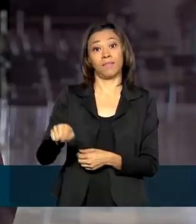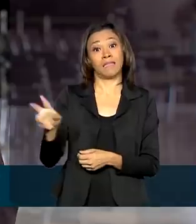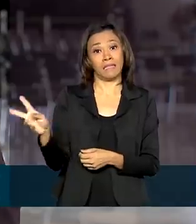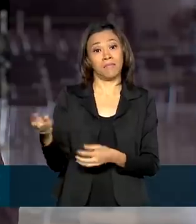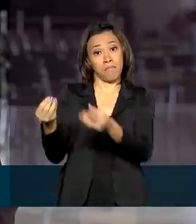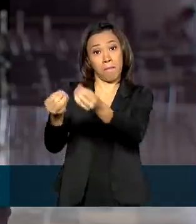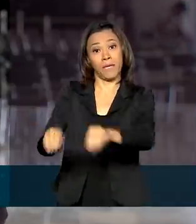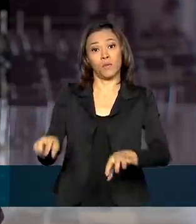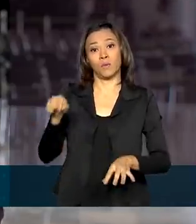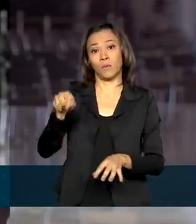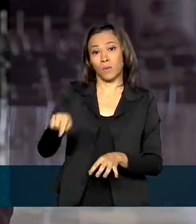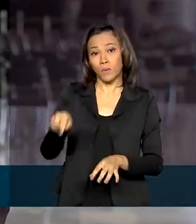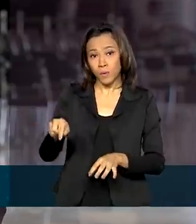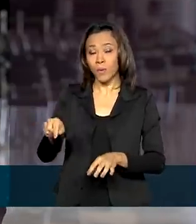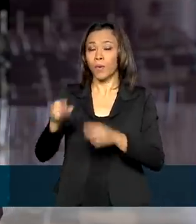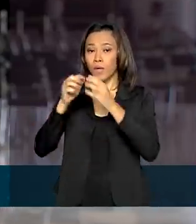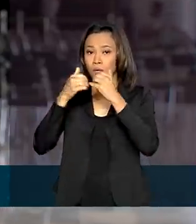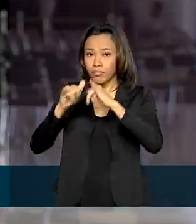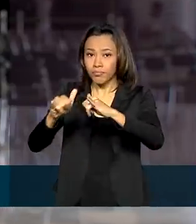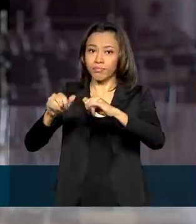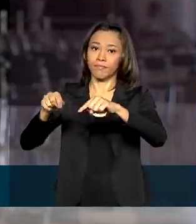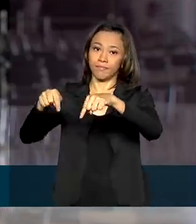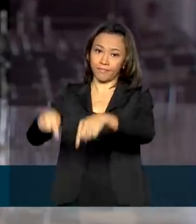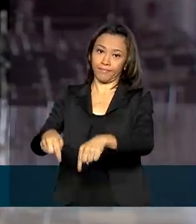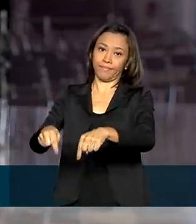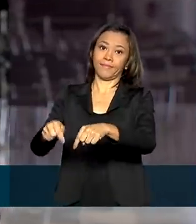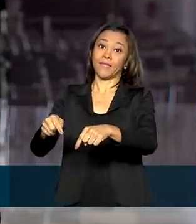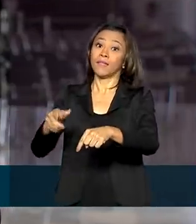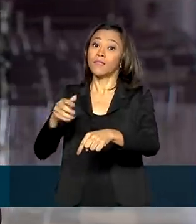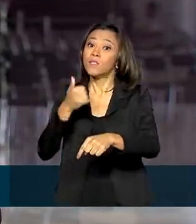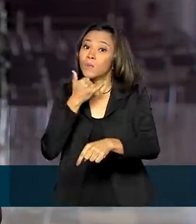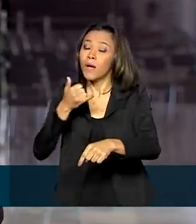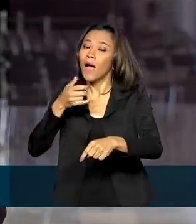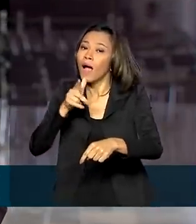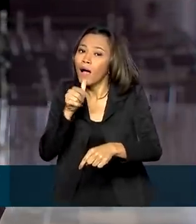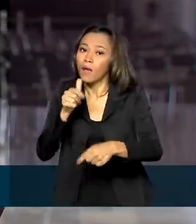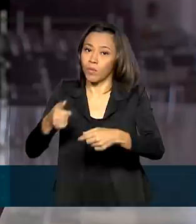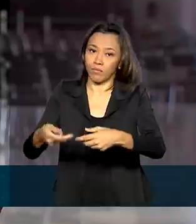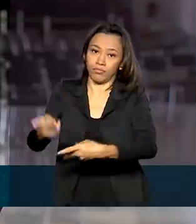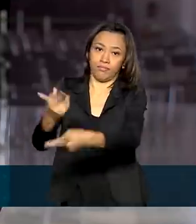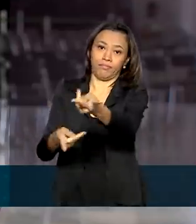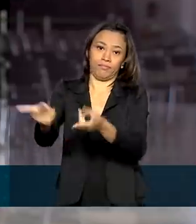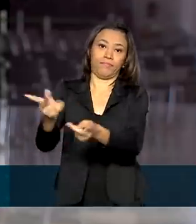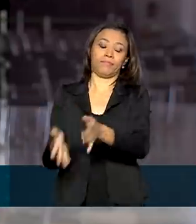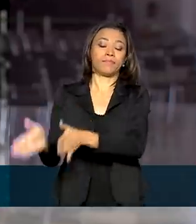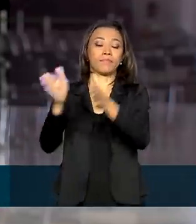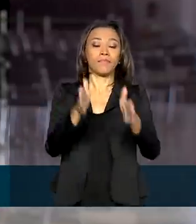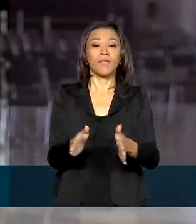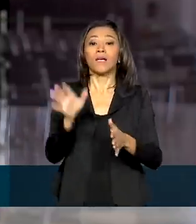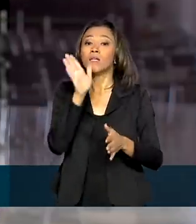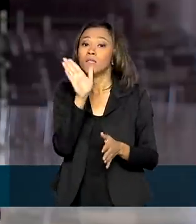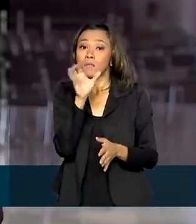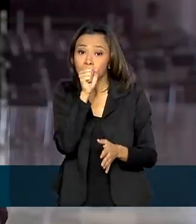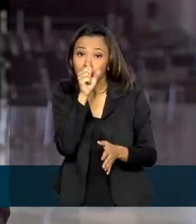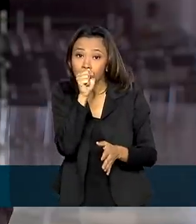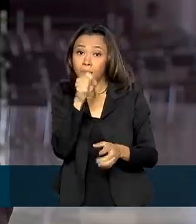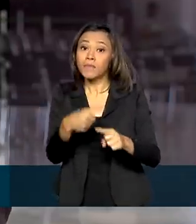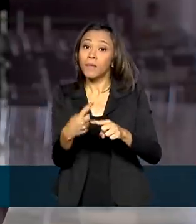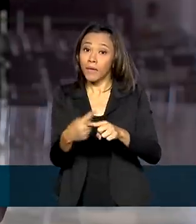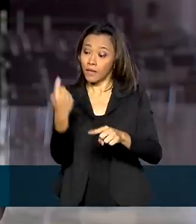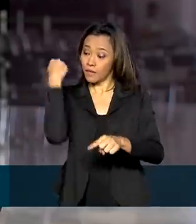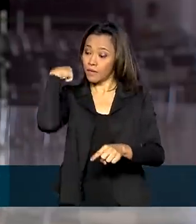prejudicou o fornecimento desse serviço à distribuição de água. No sábado foram concluídos os reparos em um dos